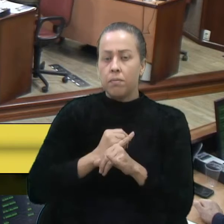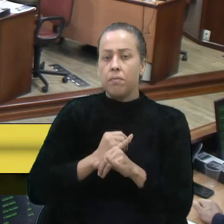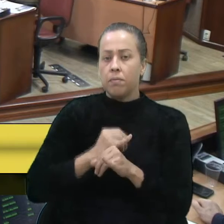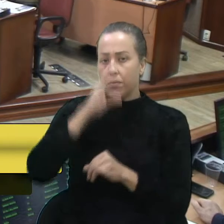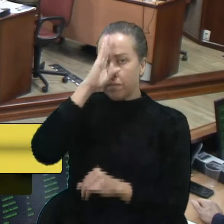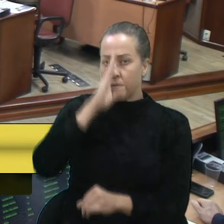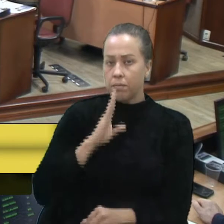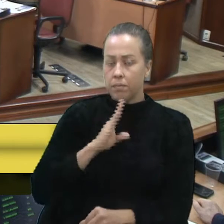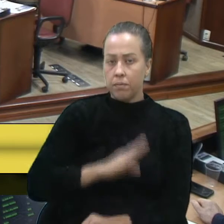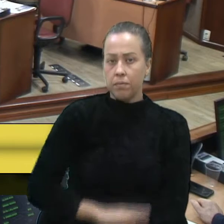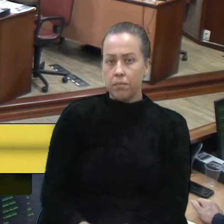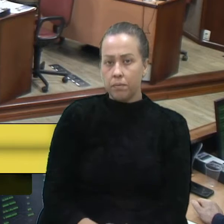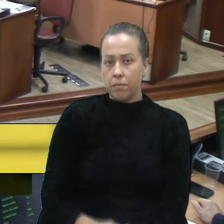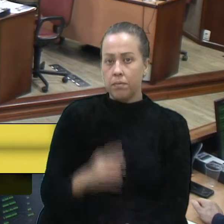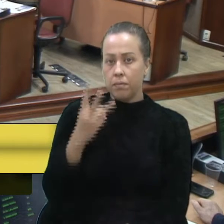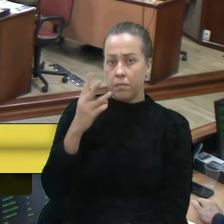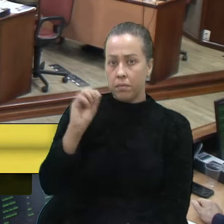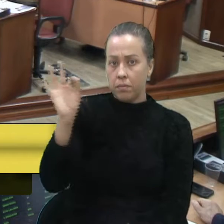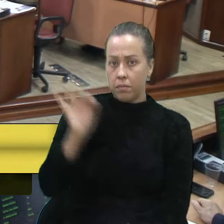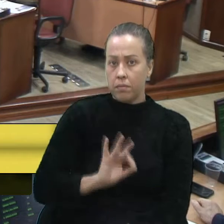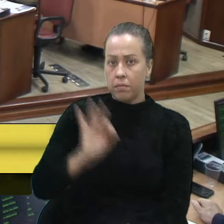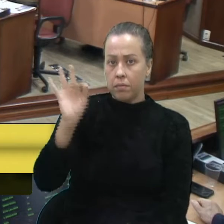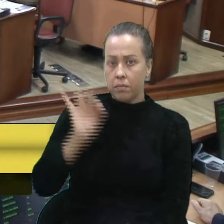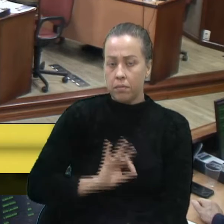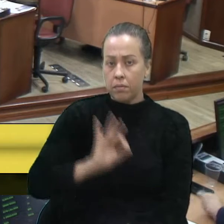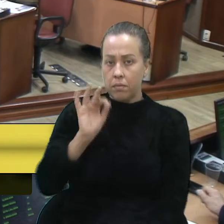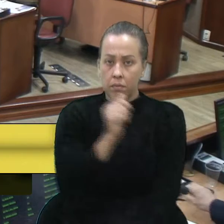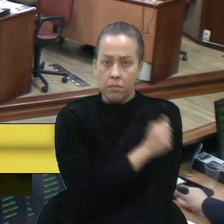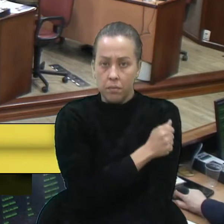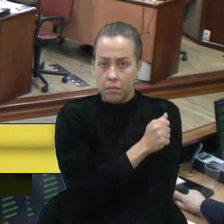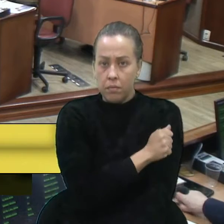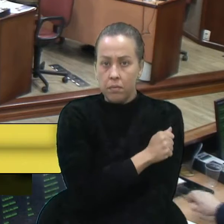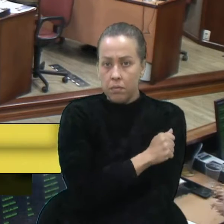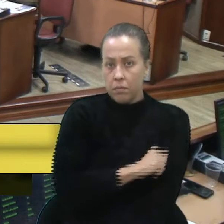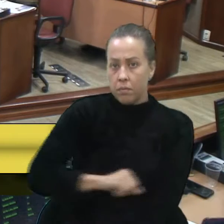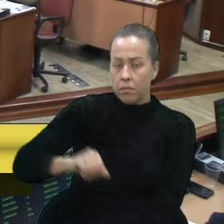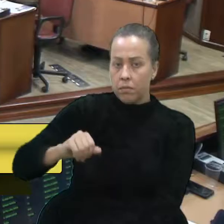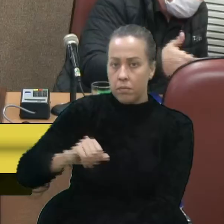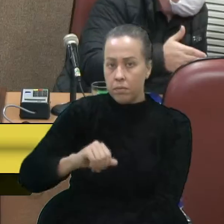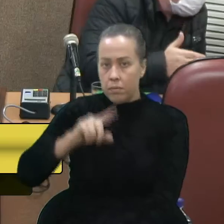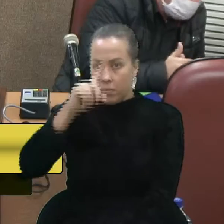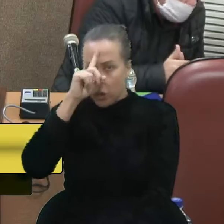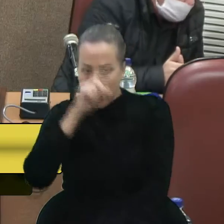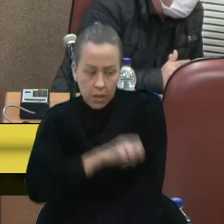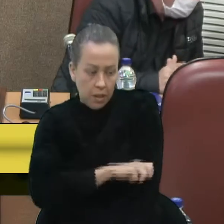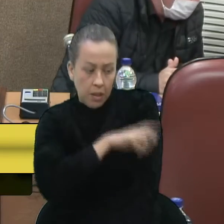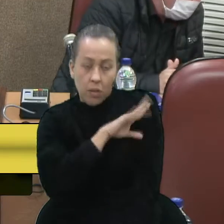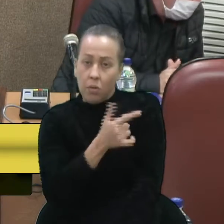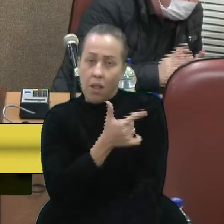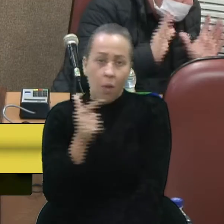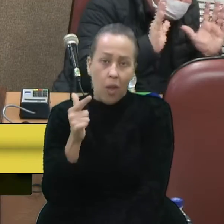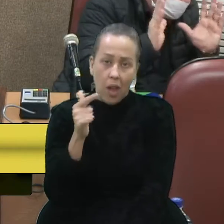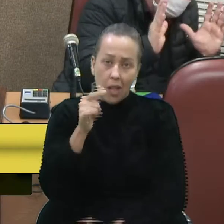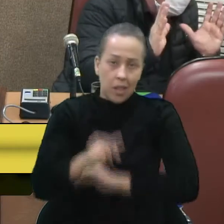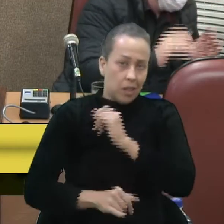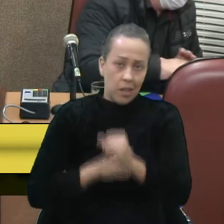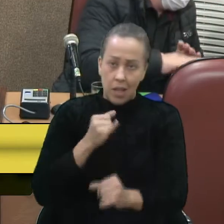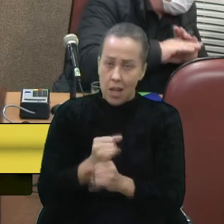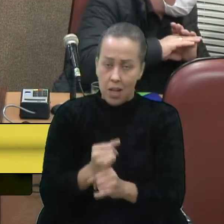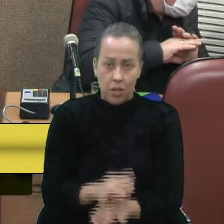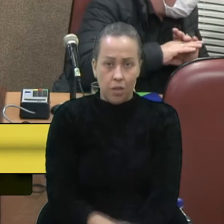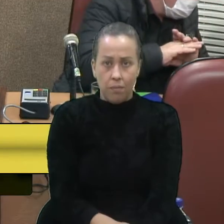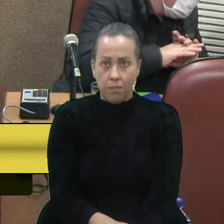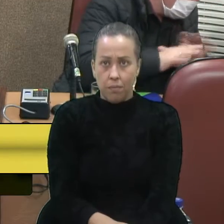gratuito. 30% dos alunos do ensino fundamental não têm acesso à internet.